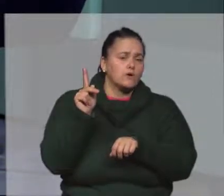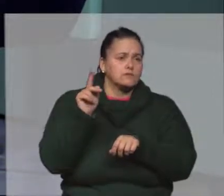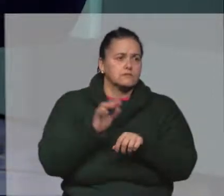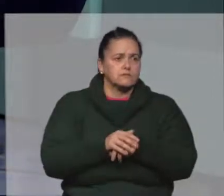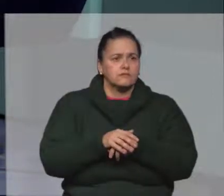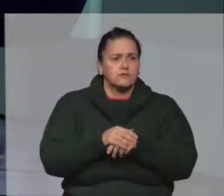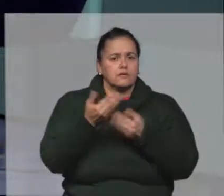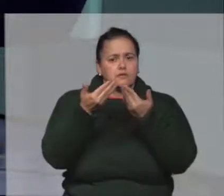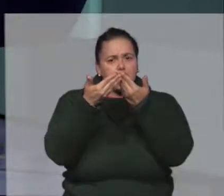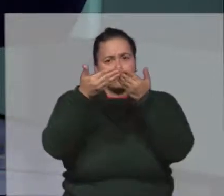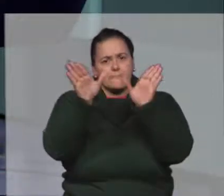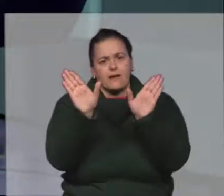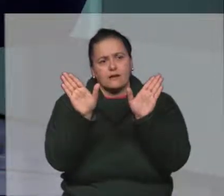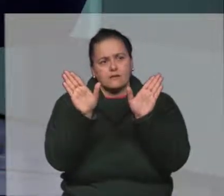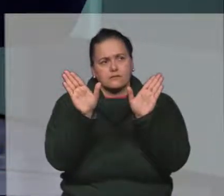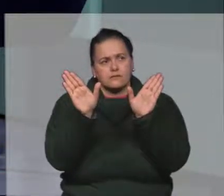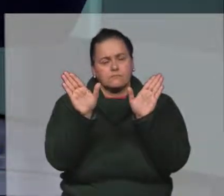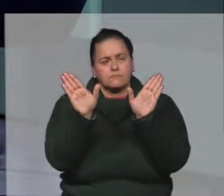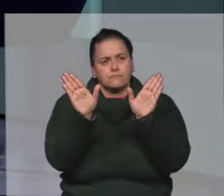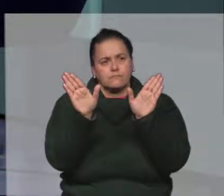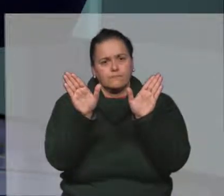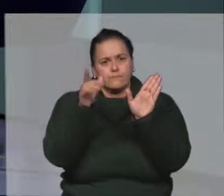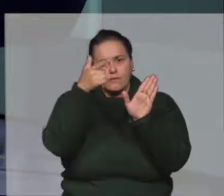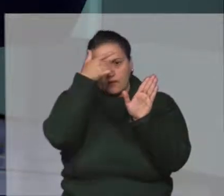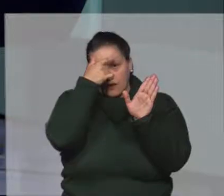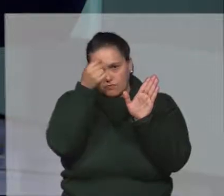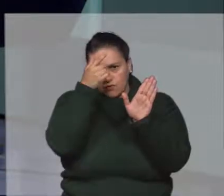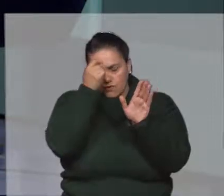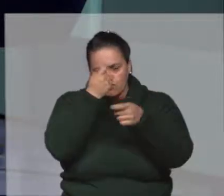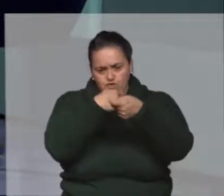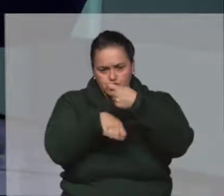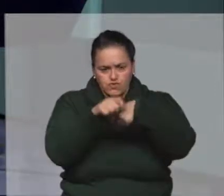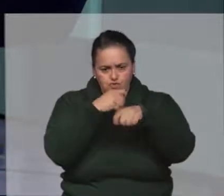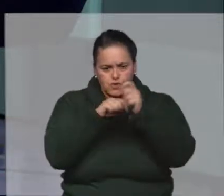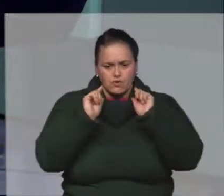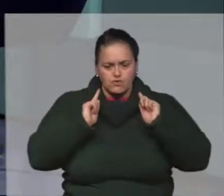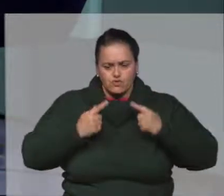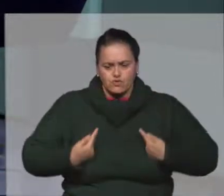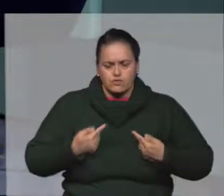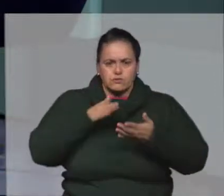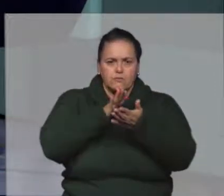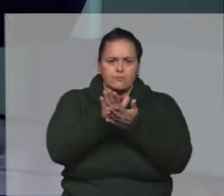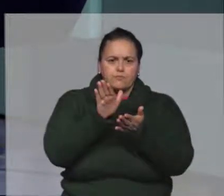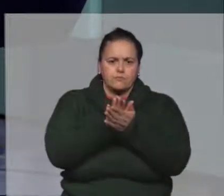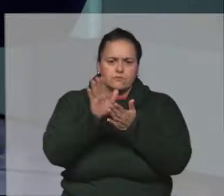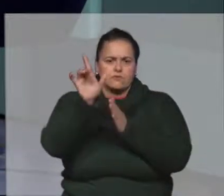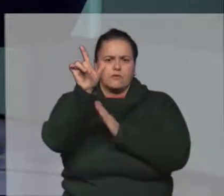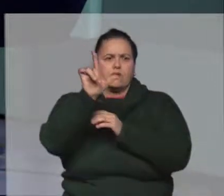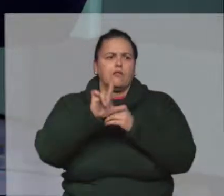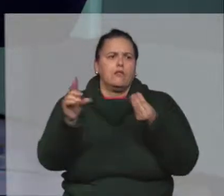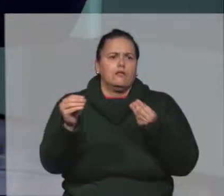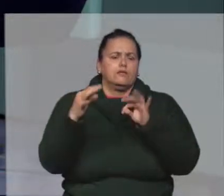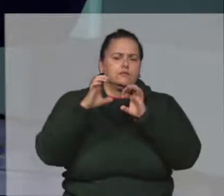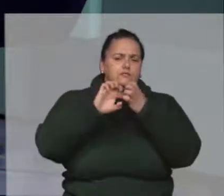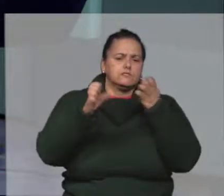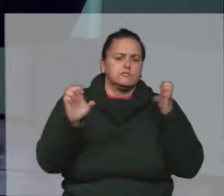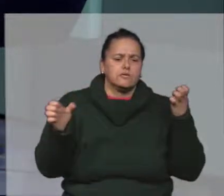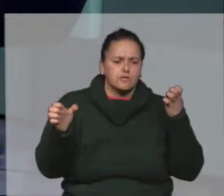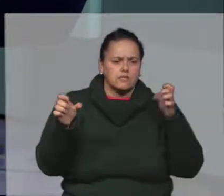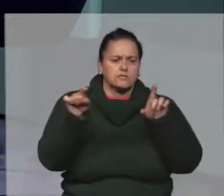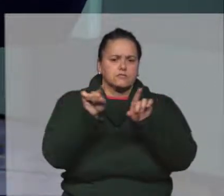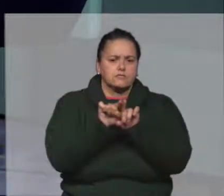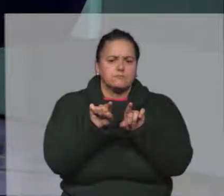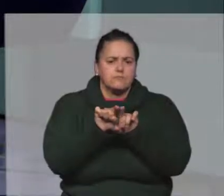-graduação, que ela está aberta para graduados em administração, gestão da produção, logística, o pessoal das